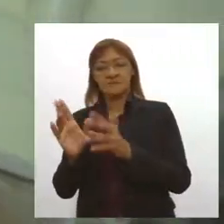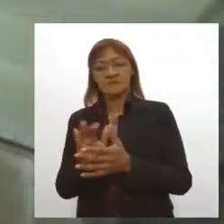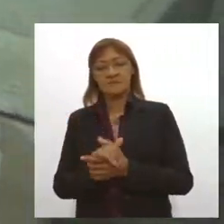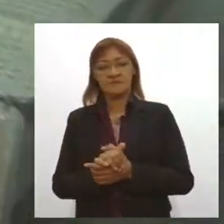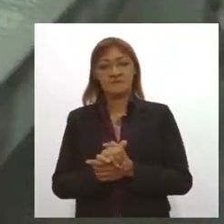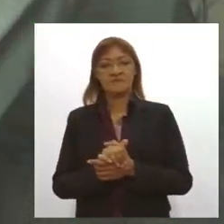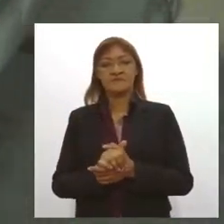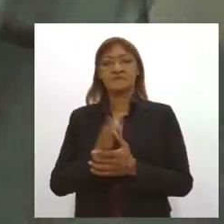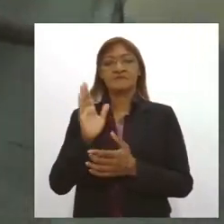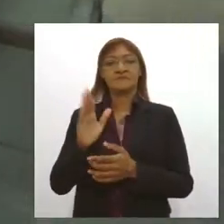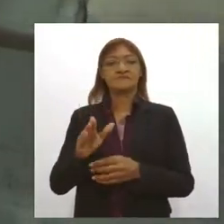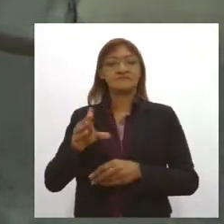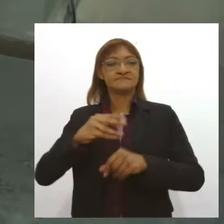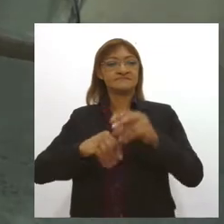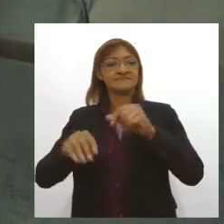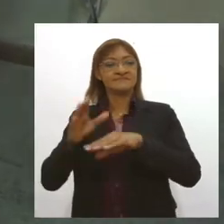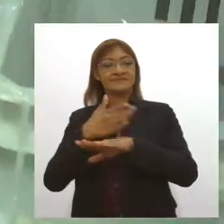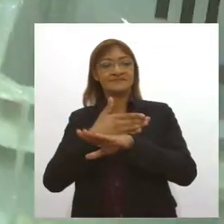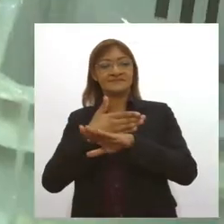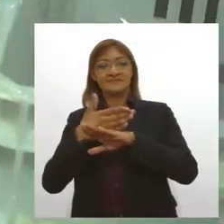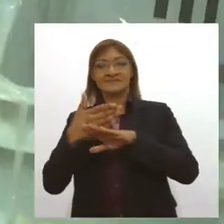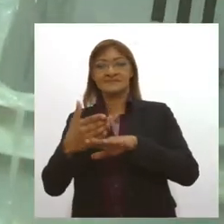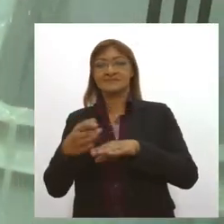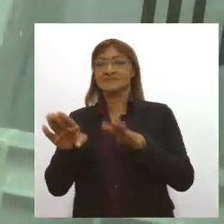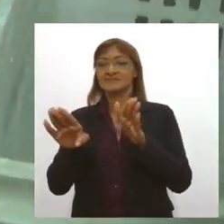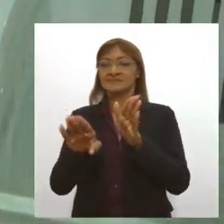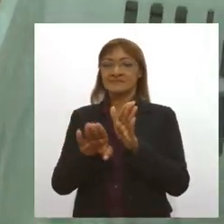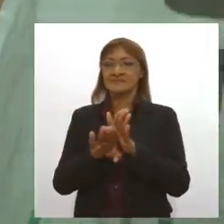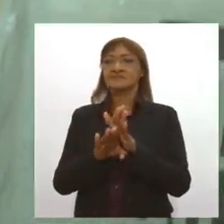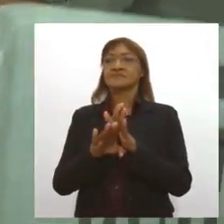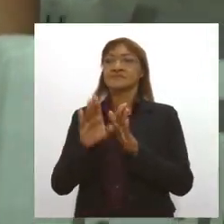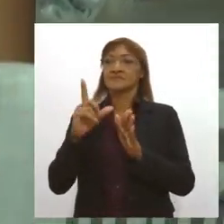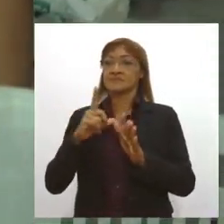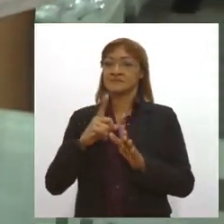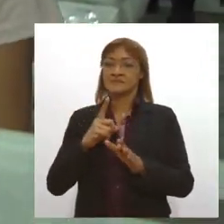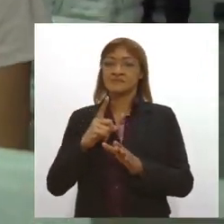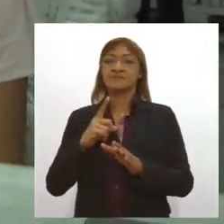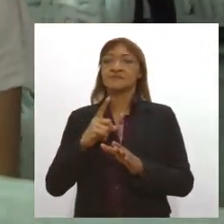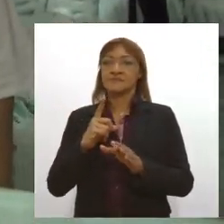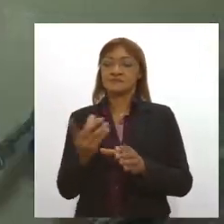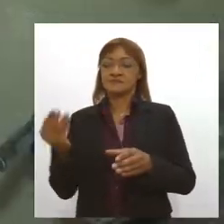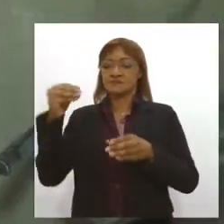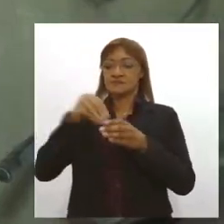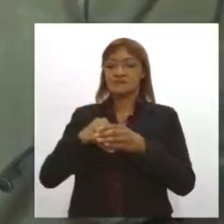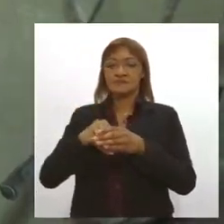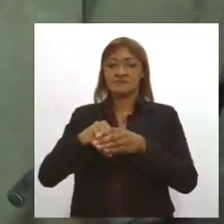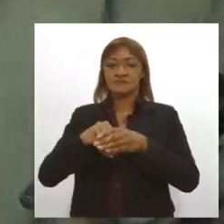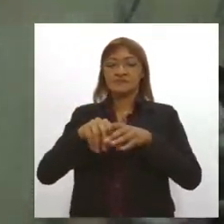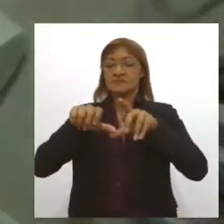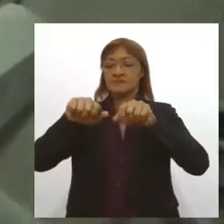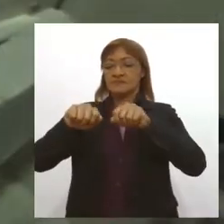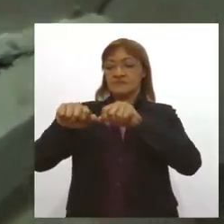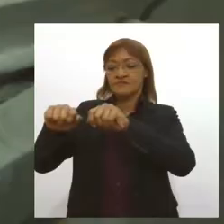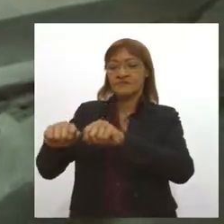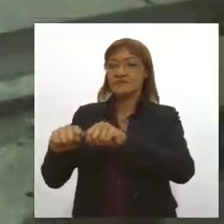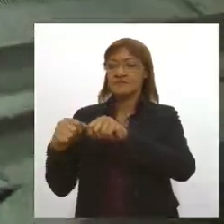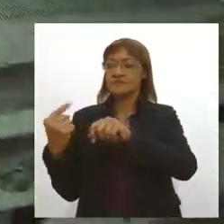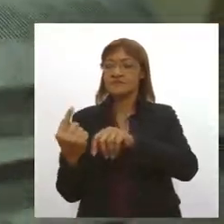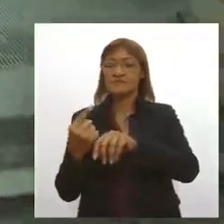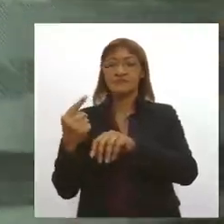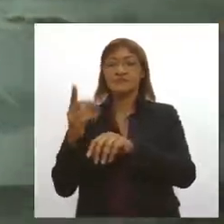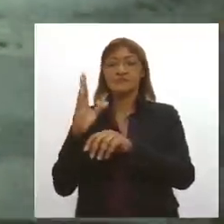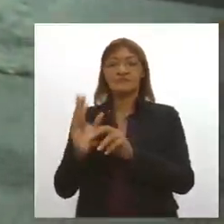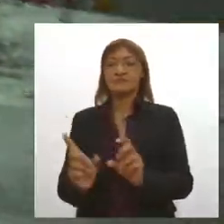a farinha que chega dos produtores é processada embalada e vendida para comerciantes de